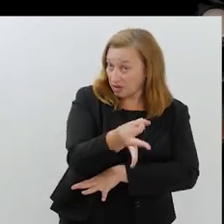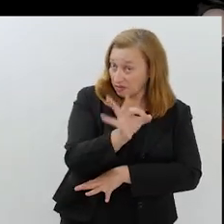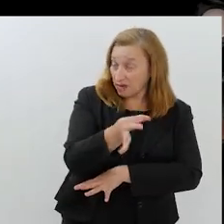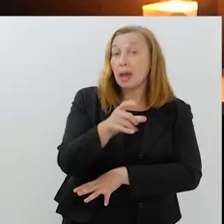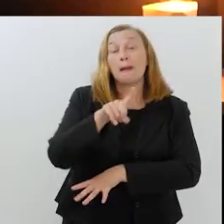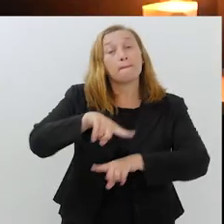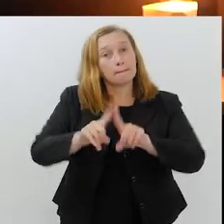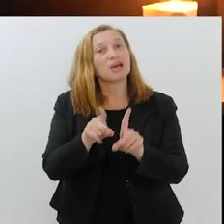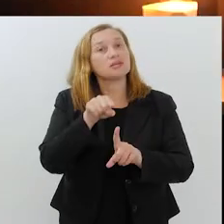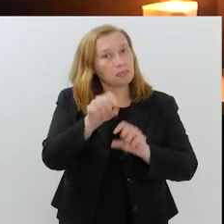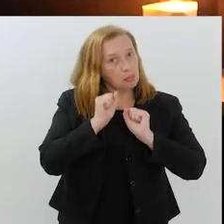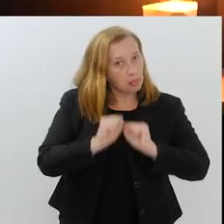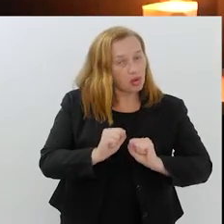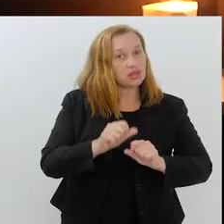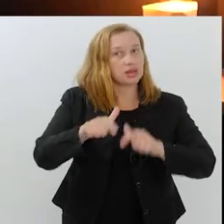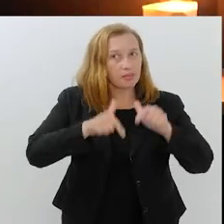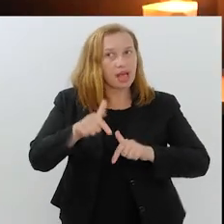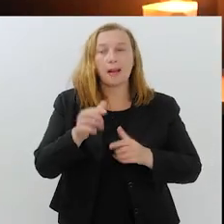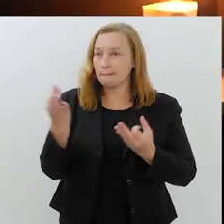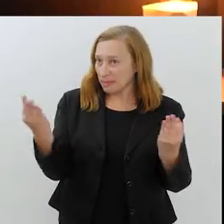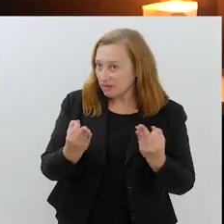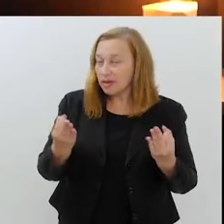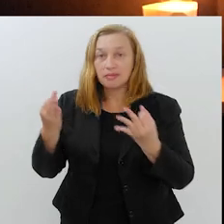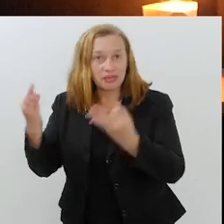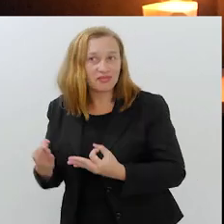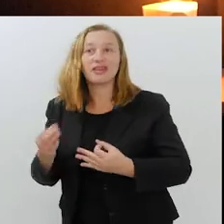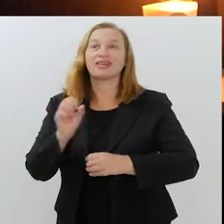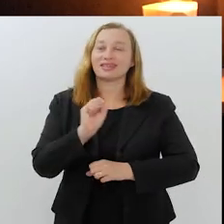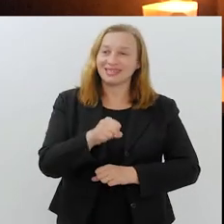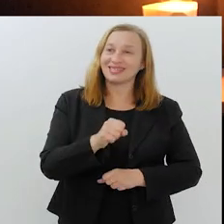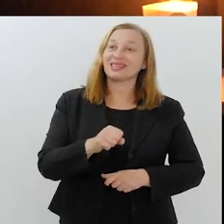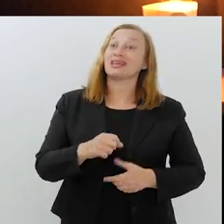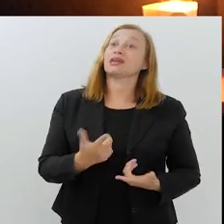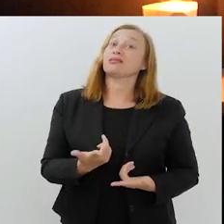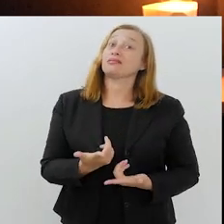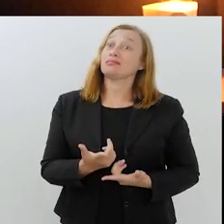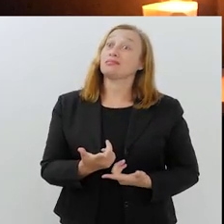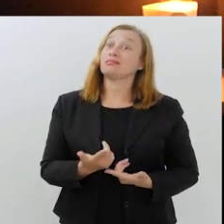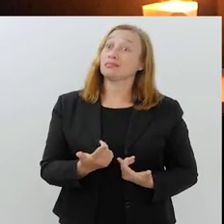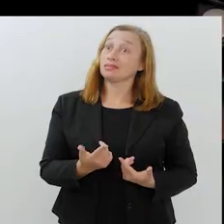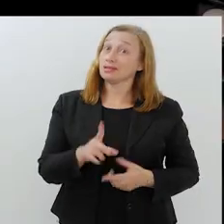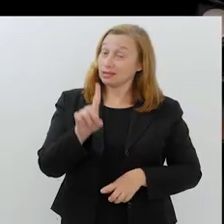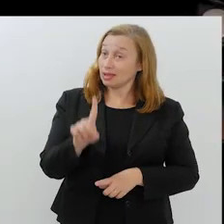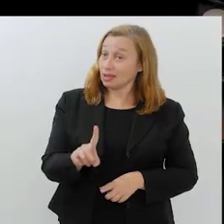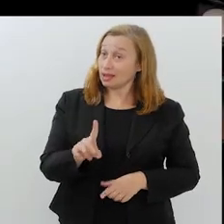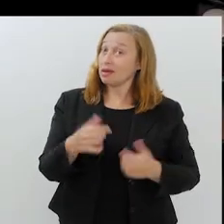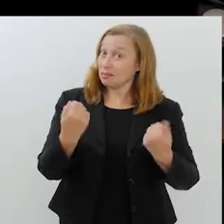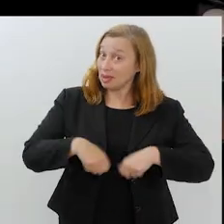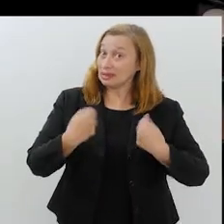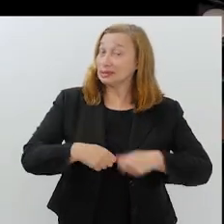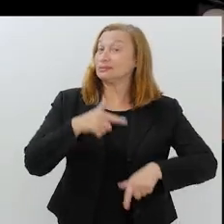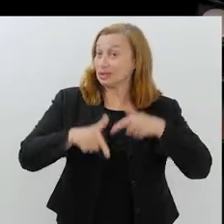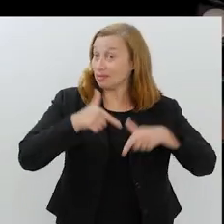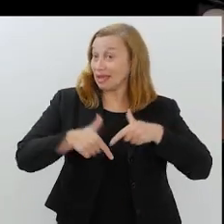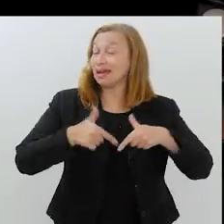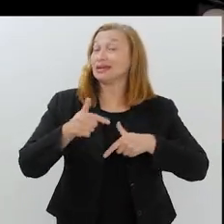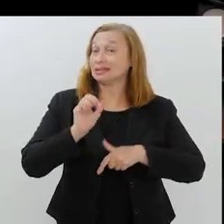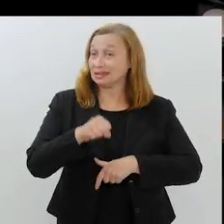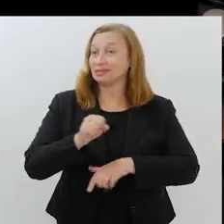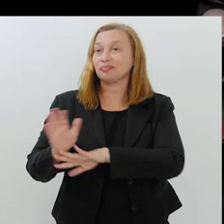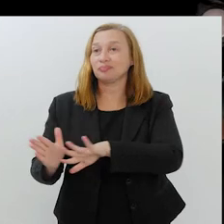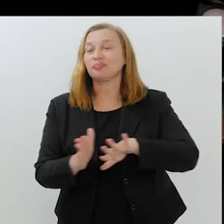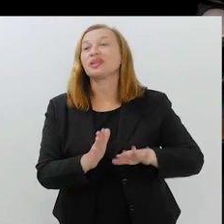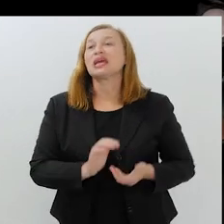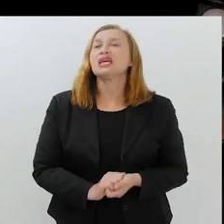Exatamente. Perfeito. Mas você pode trabalhar. Claro. Perfeito? Devemos, né? Então, devemos, porque precisamos.